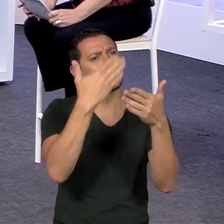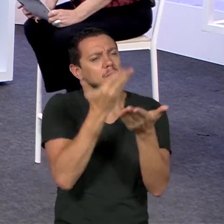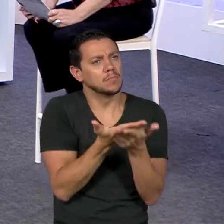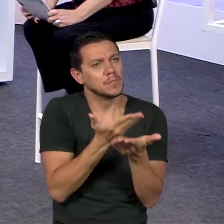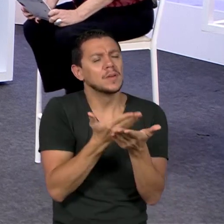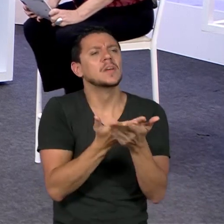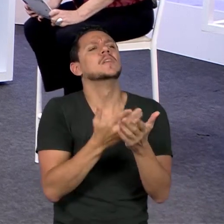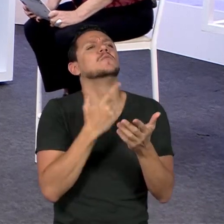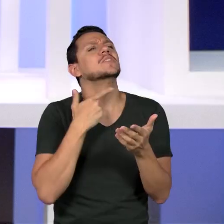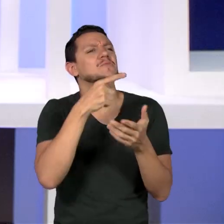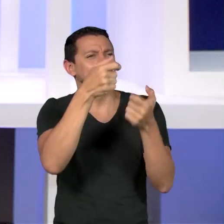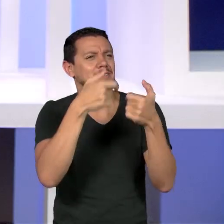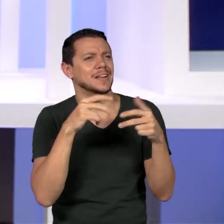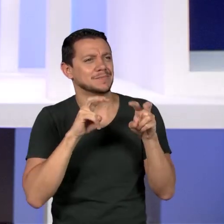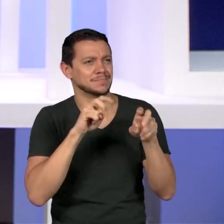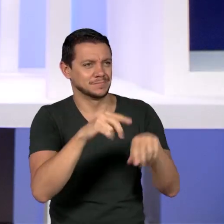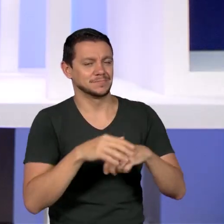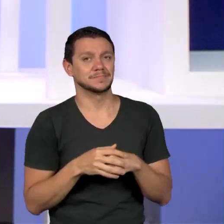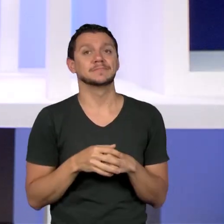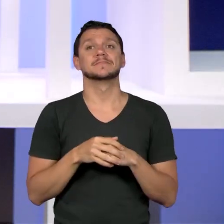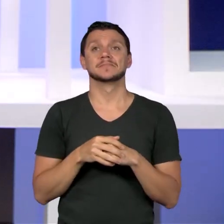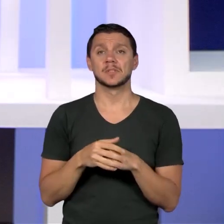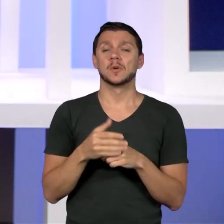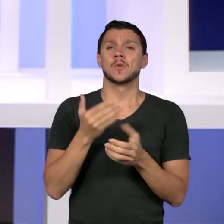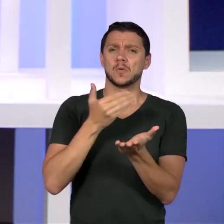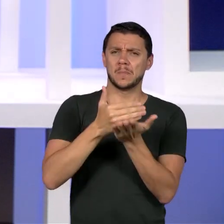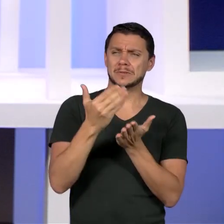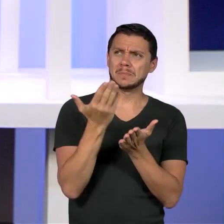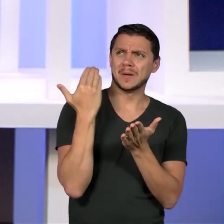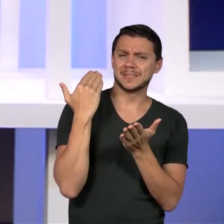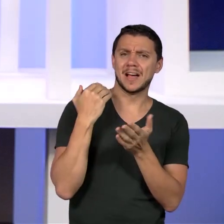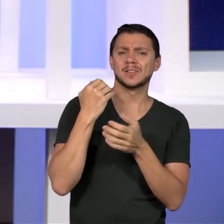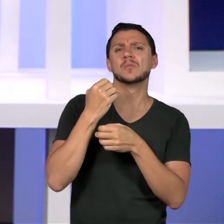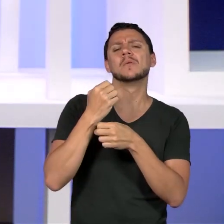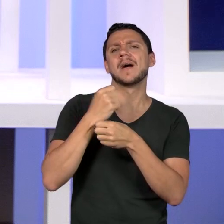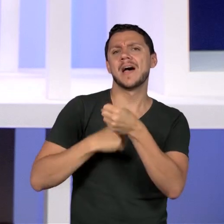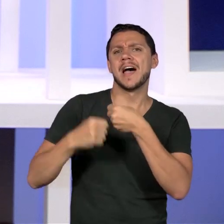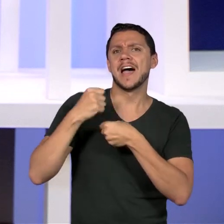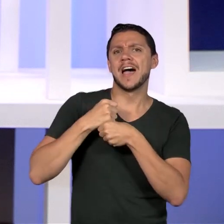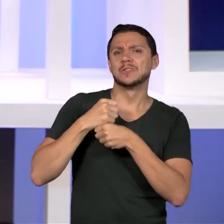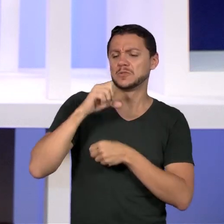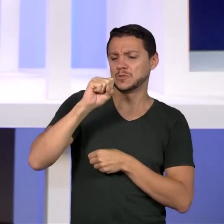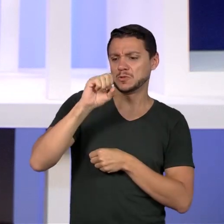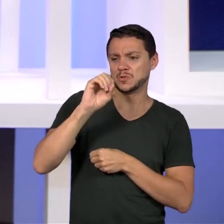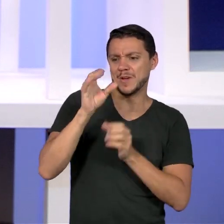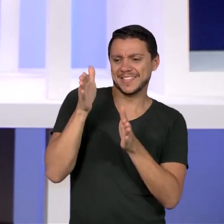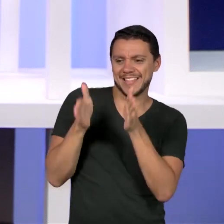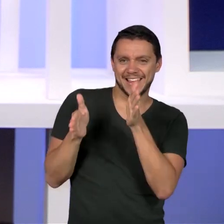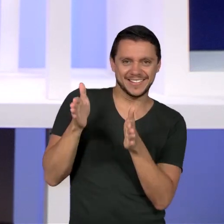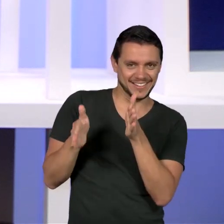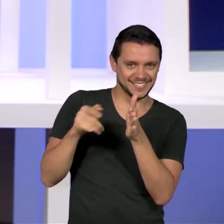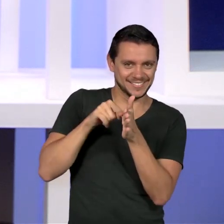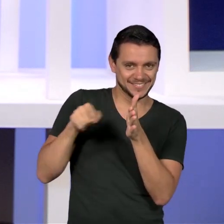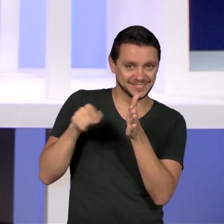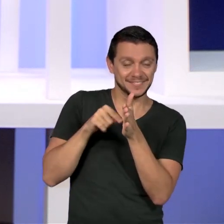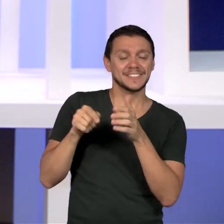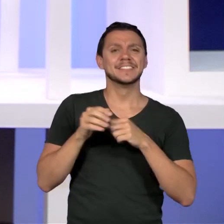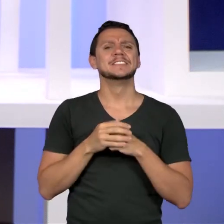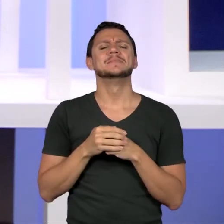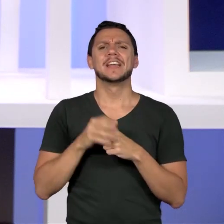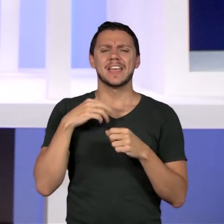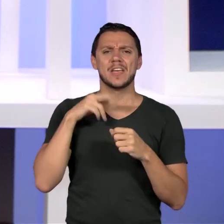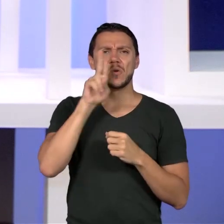Tá bem. Eu tenho, desde os anos 80, me inspirado em relatórios da